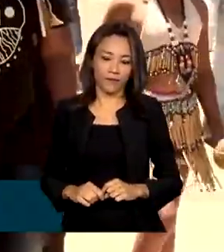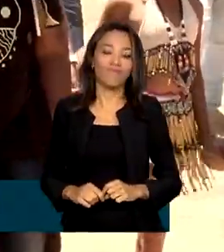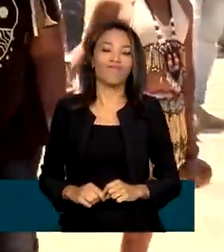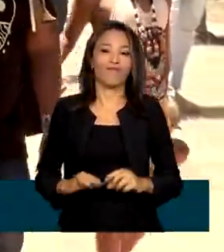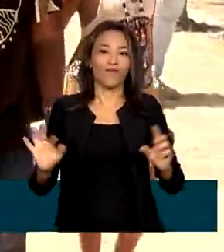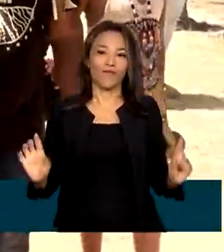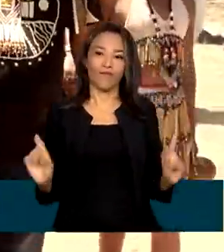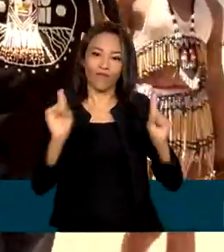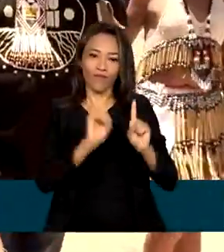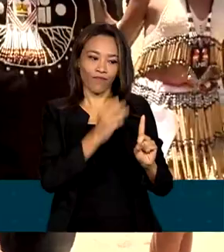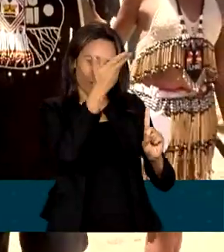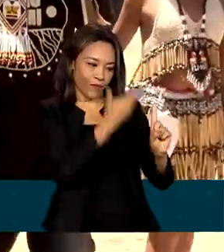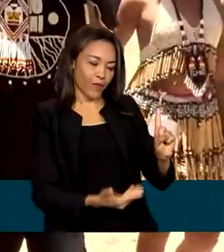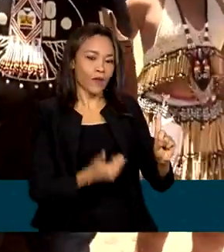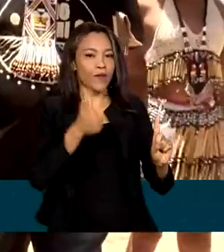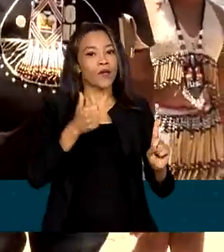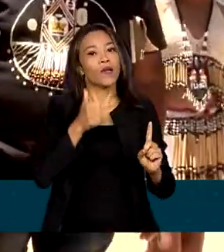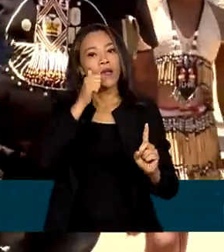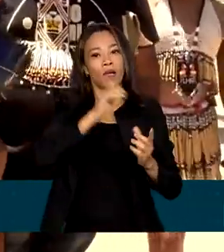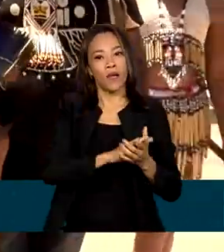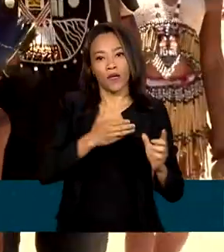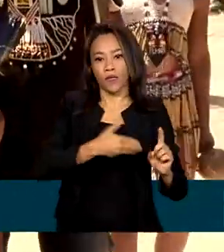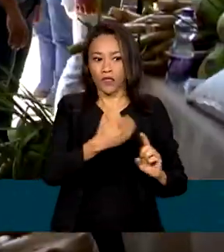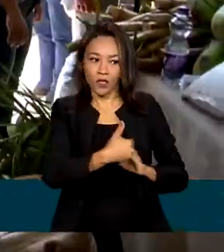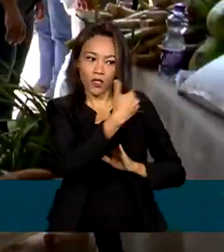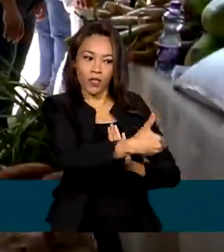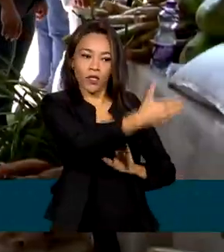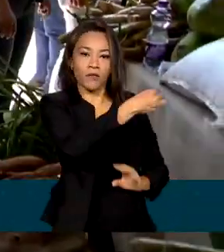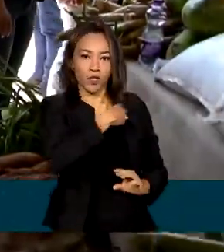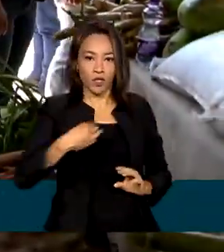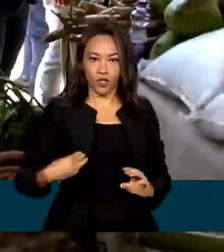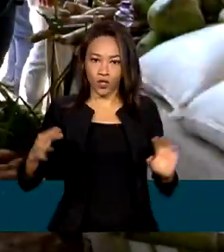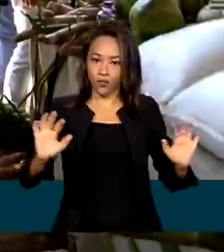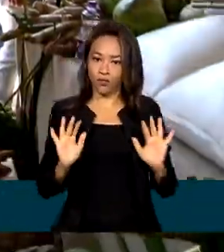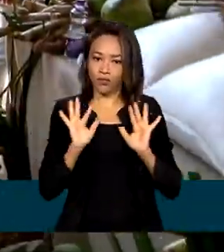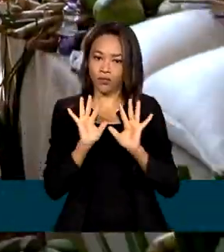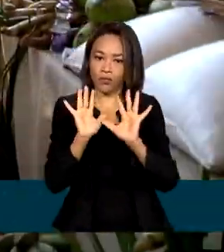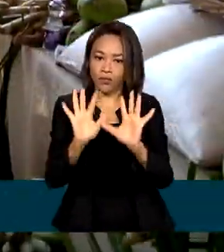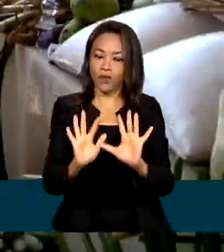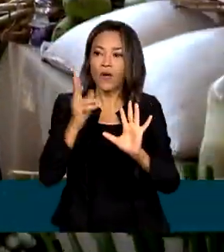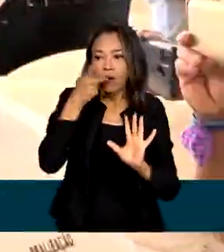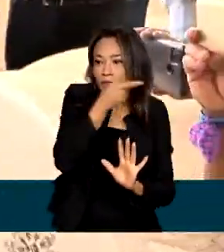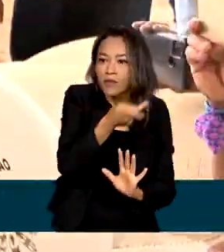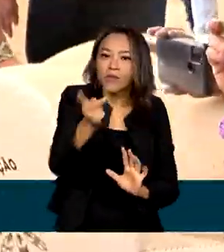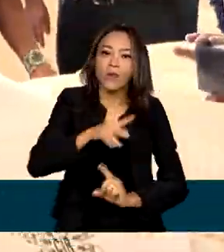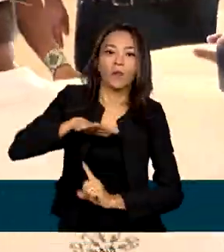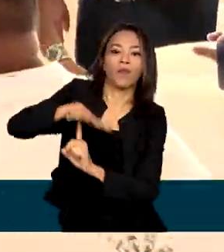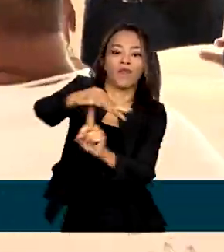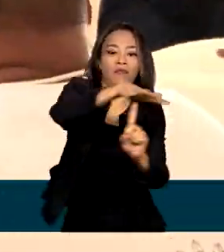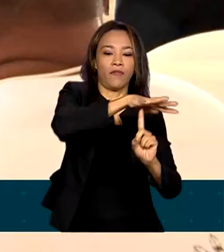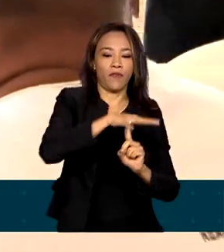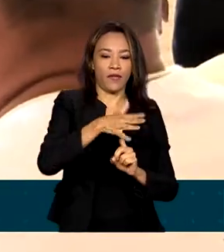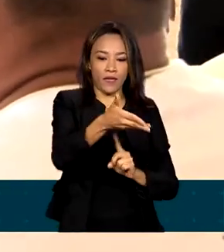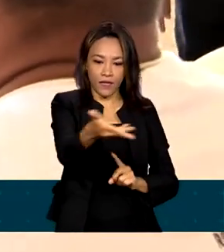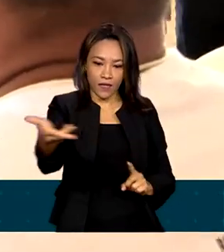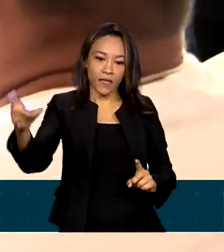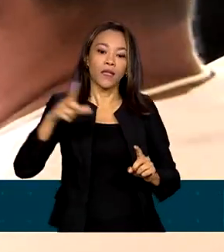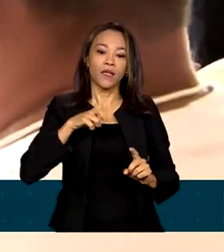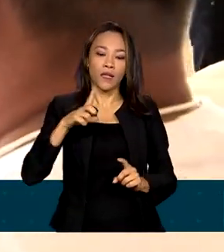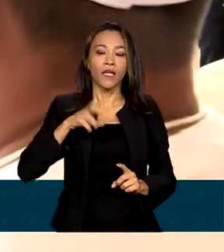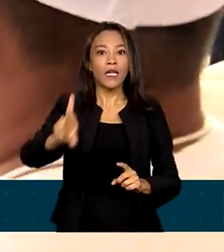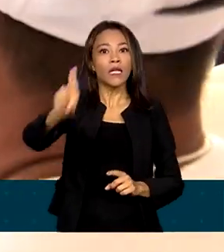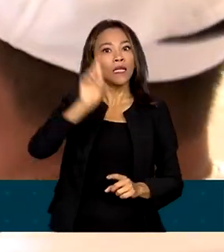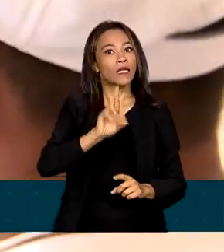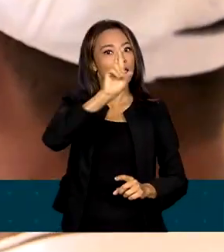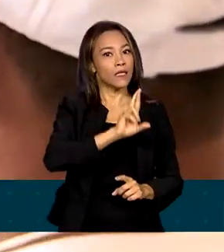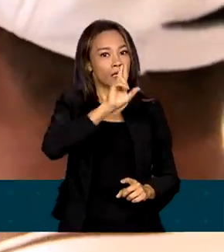Acompanhado de Janja da Silva e de ministros de Estado, ele visitou uma feira de artesanatos, onde foi recepcionado por lideranças